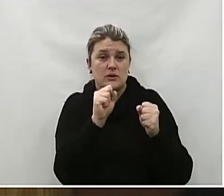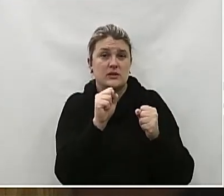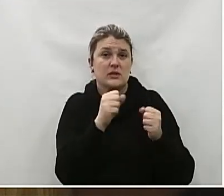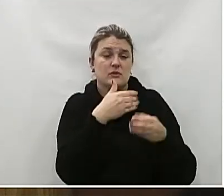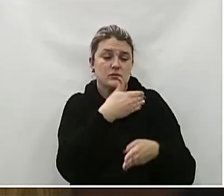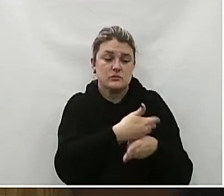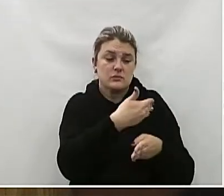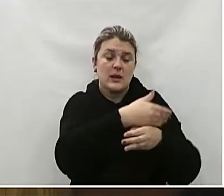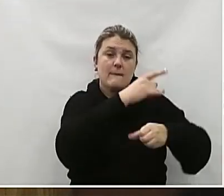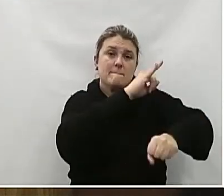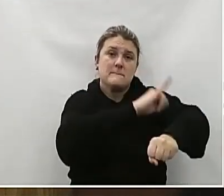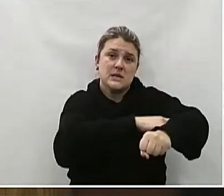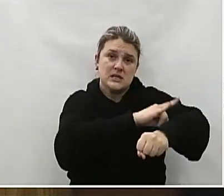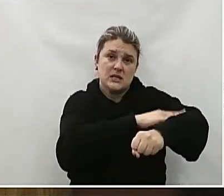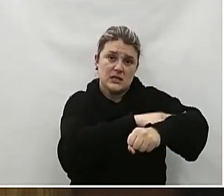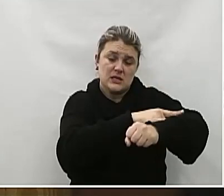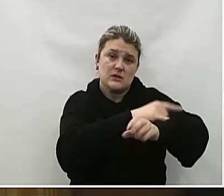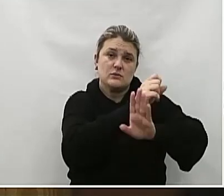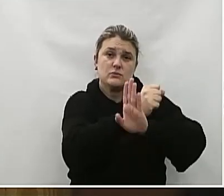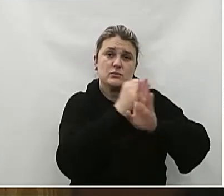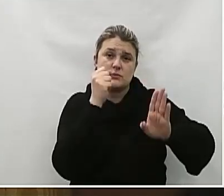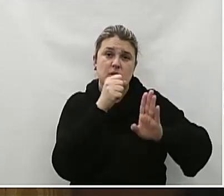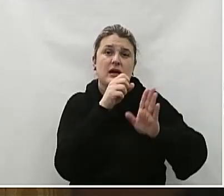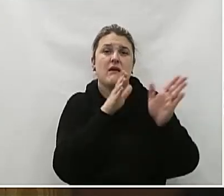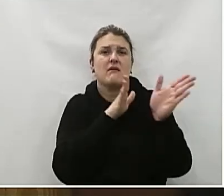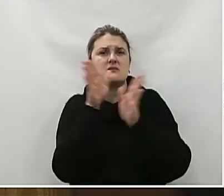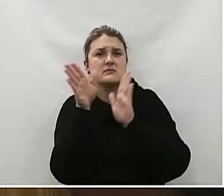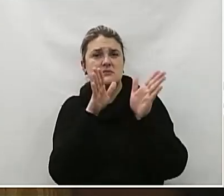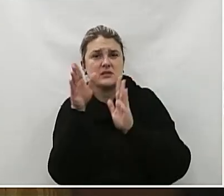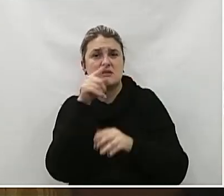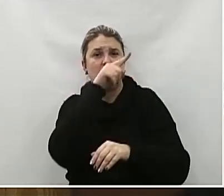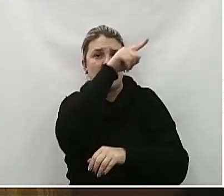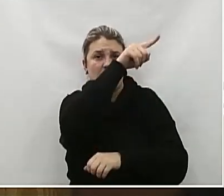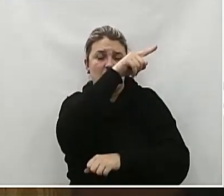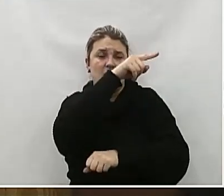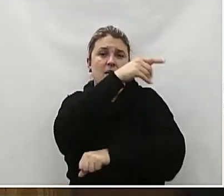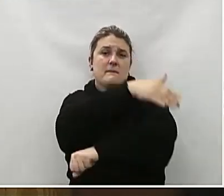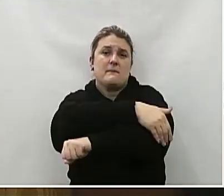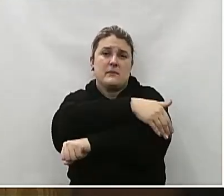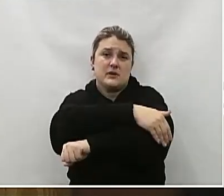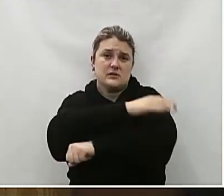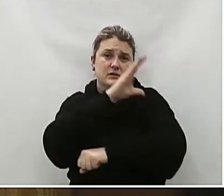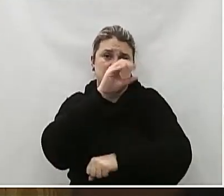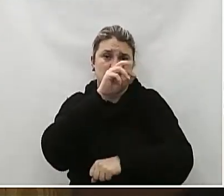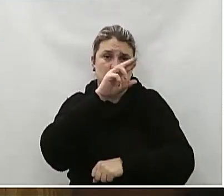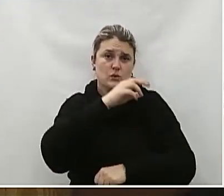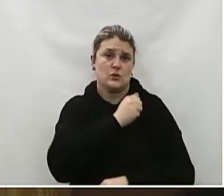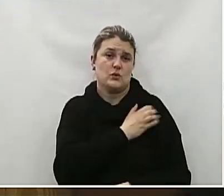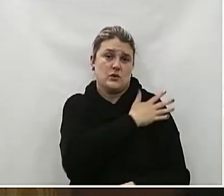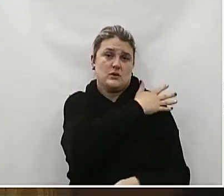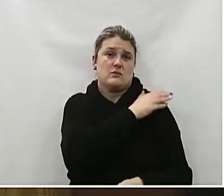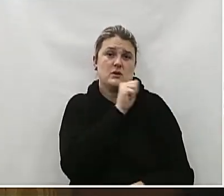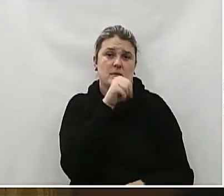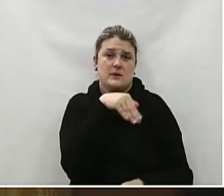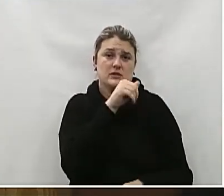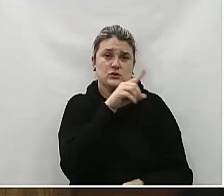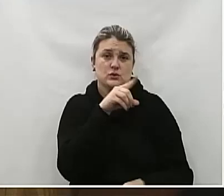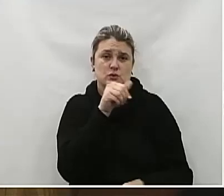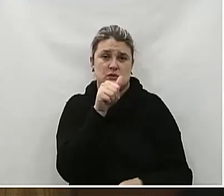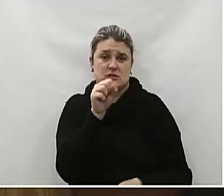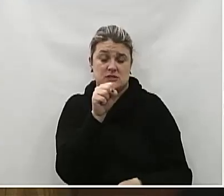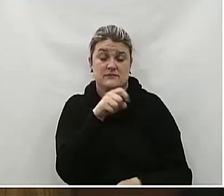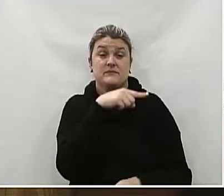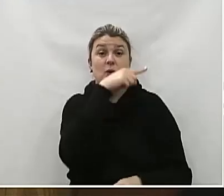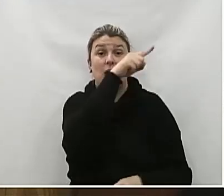banheiro público Com acessibilidade na Praça Coronel Amazonas Área central da cidade de União da Vitória Justificativa